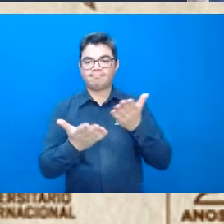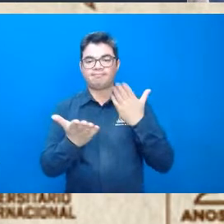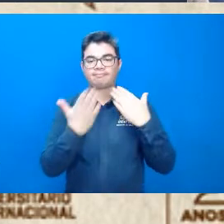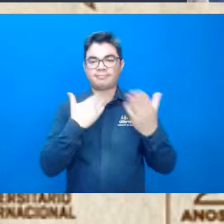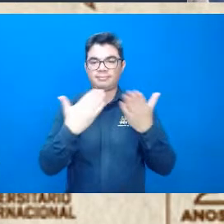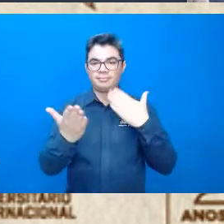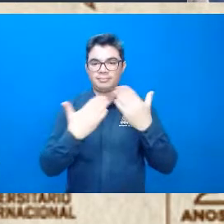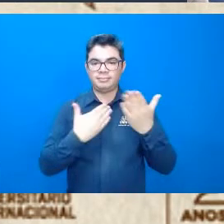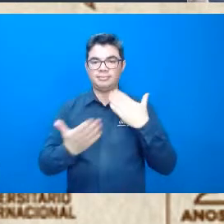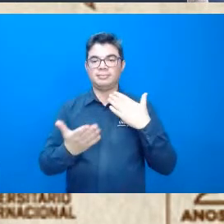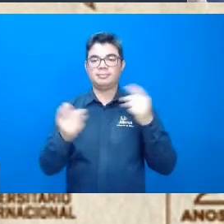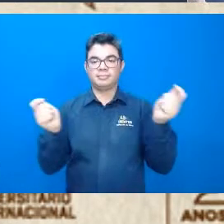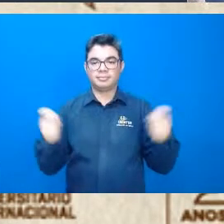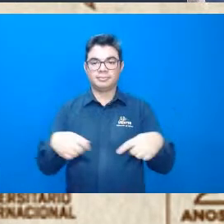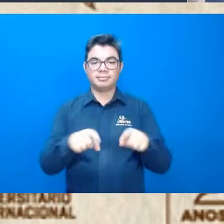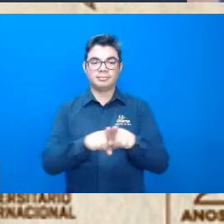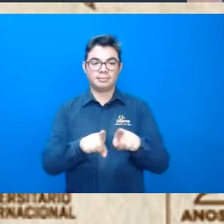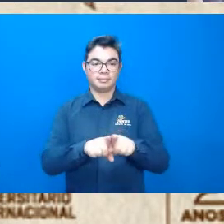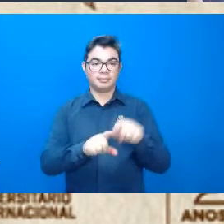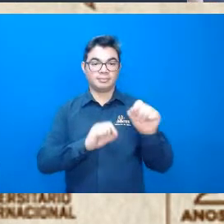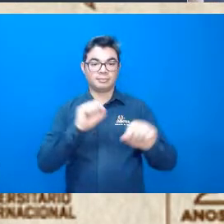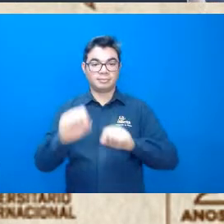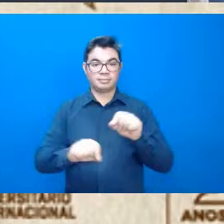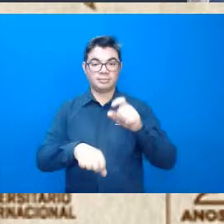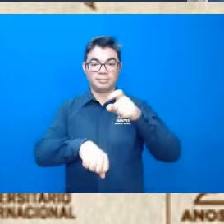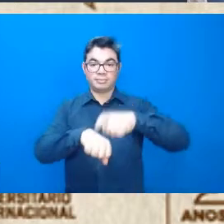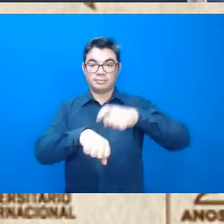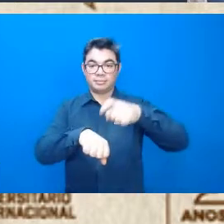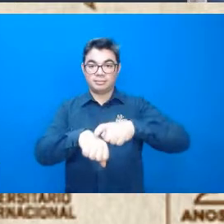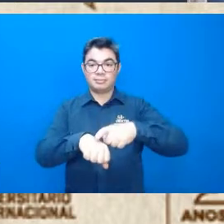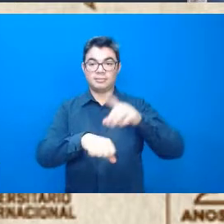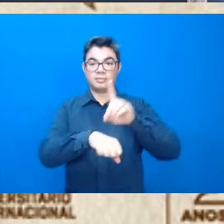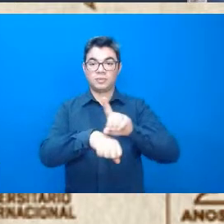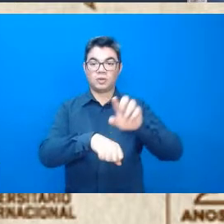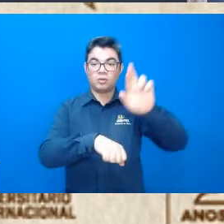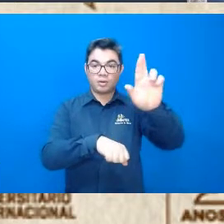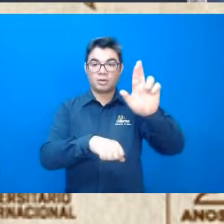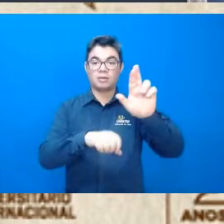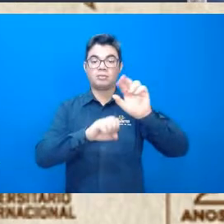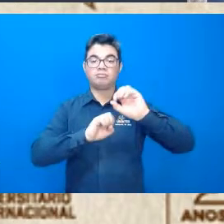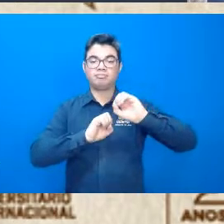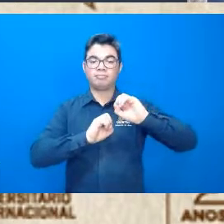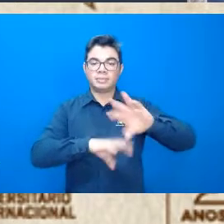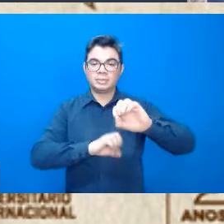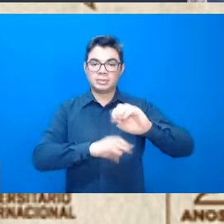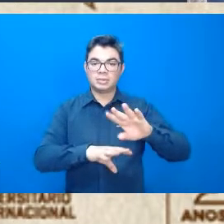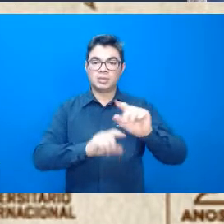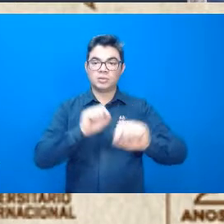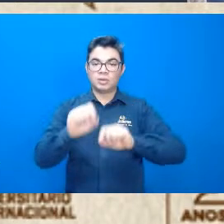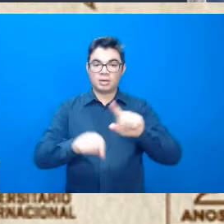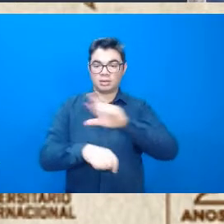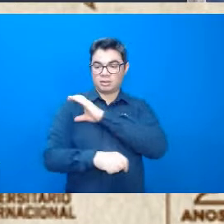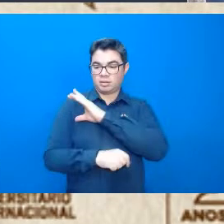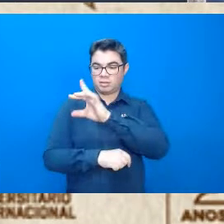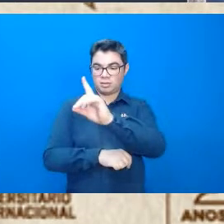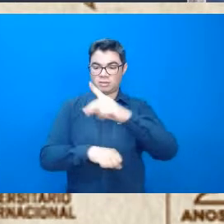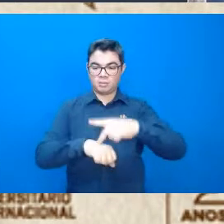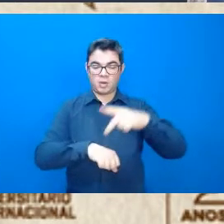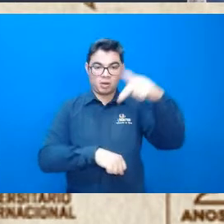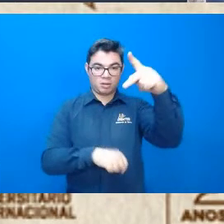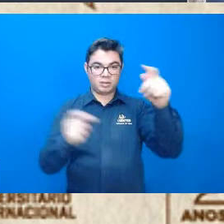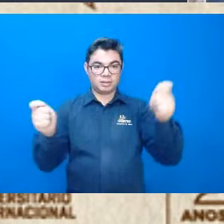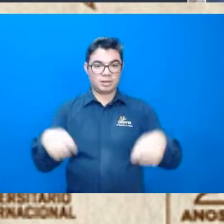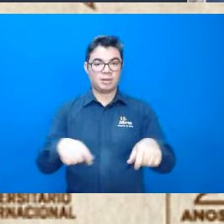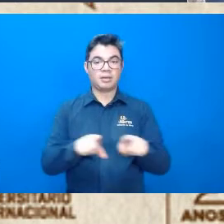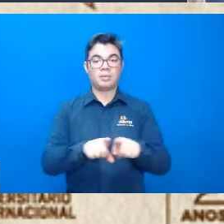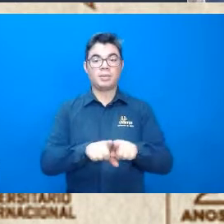né, professor, e, ao mesmo tempo, no momento que eu estava, né, no doutorado, o professor Claudinei era o coordenador da pós-graduação, então,